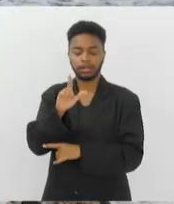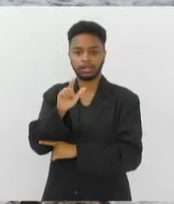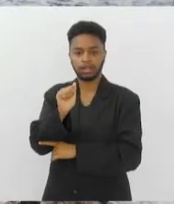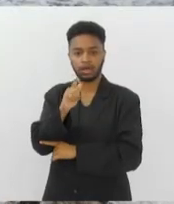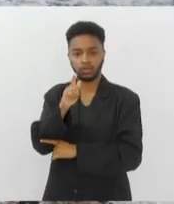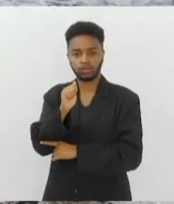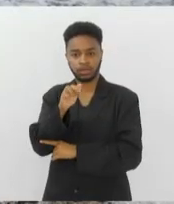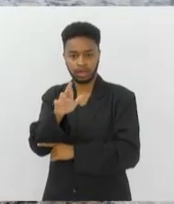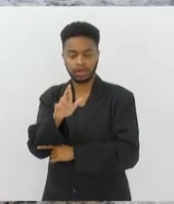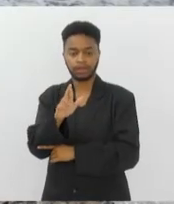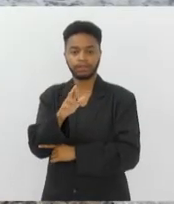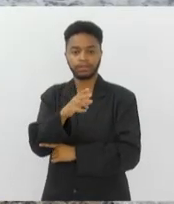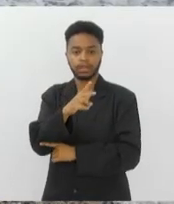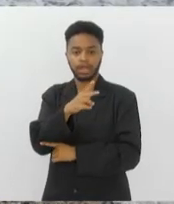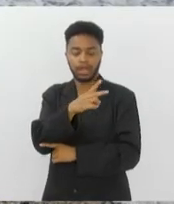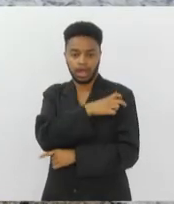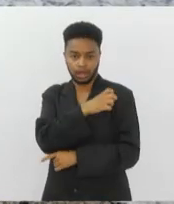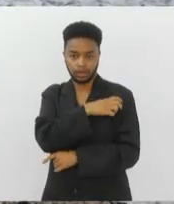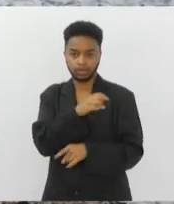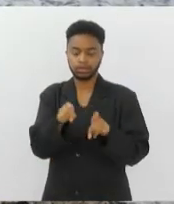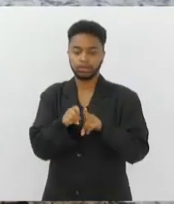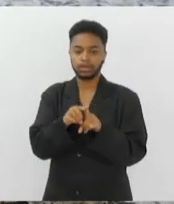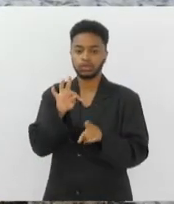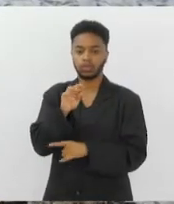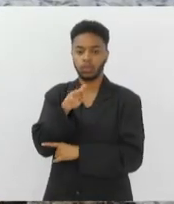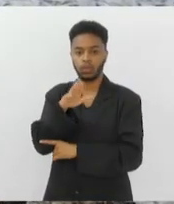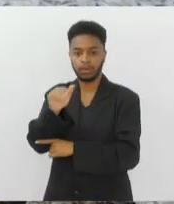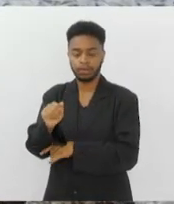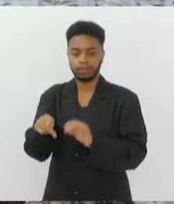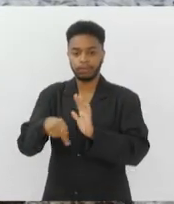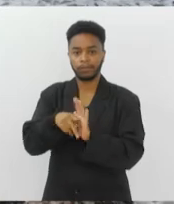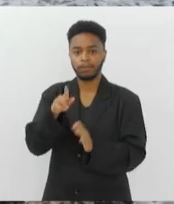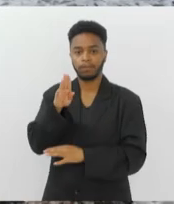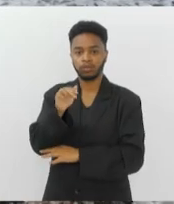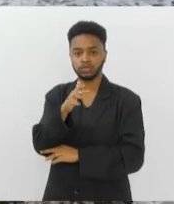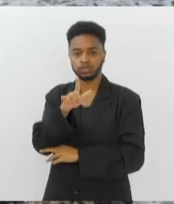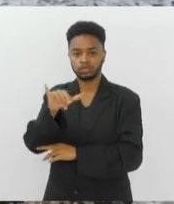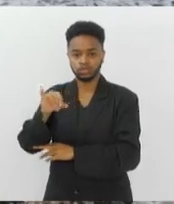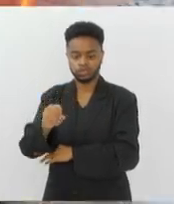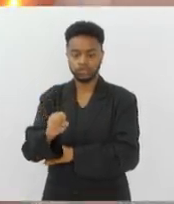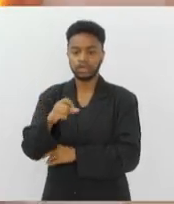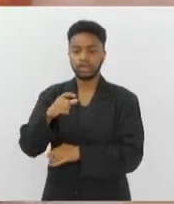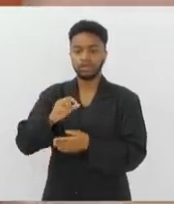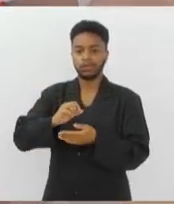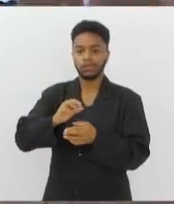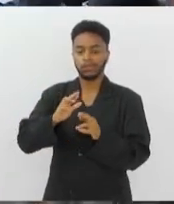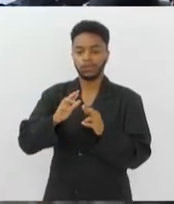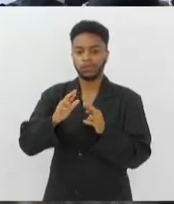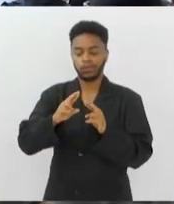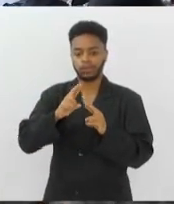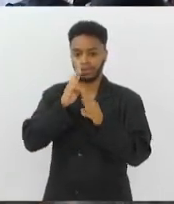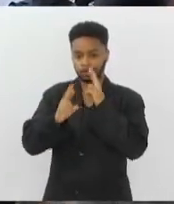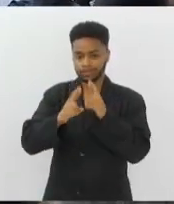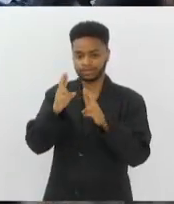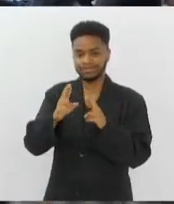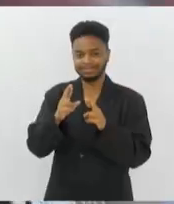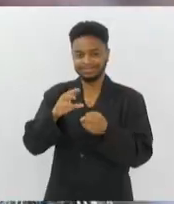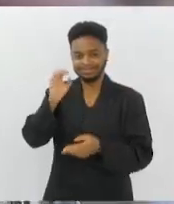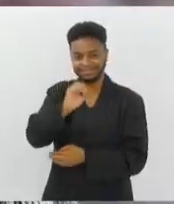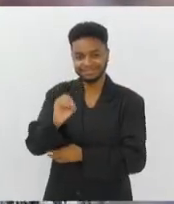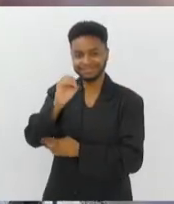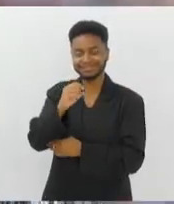Cabo, e Tucuns, em Armação dos Búzios. O resultado vai ser divulgado em outubro. Vem aí o